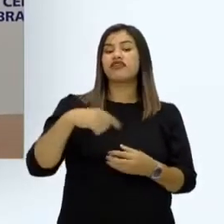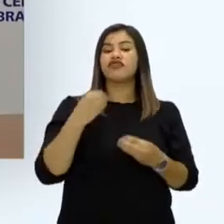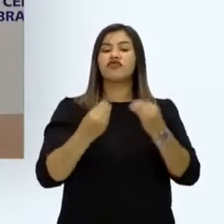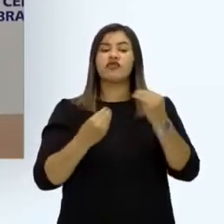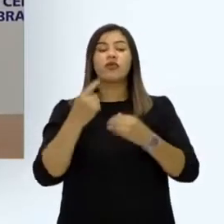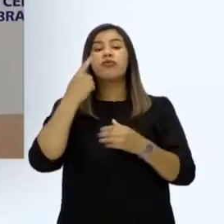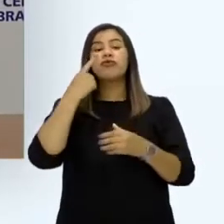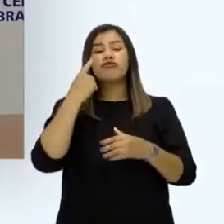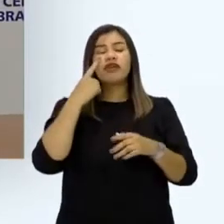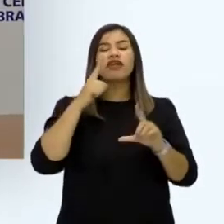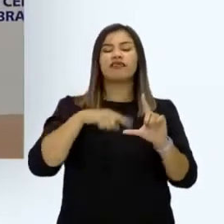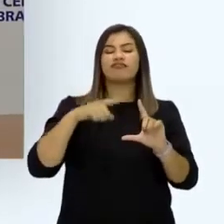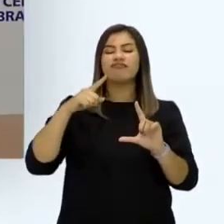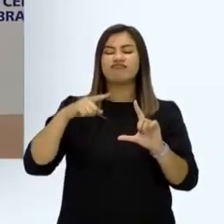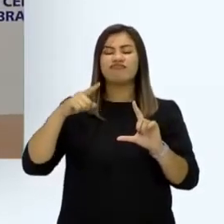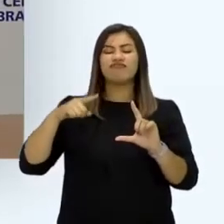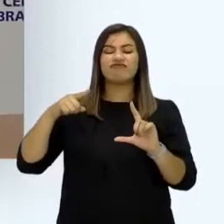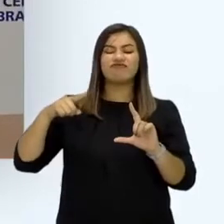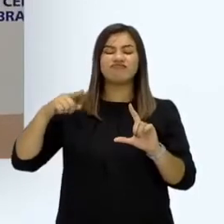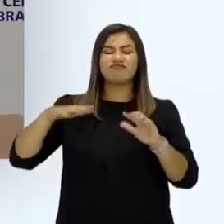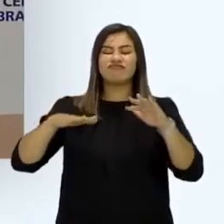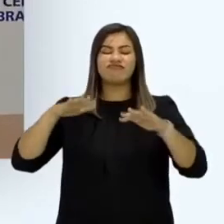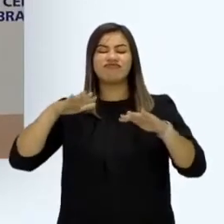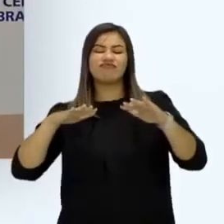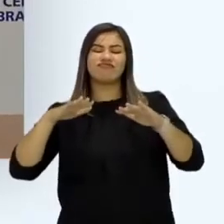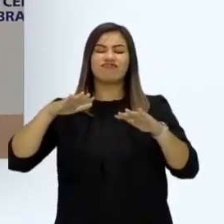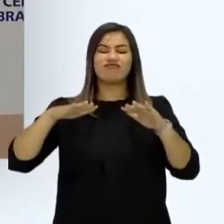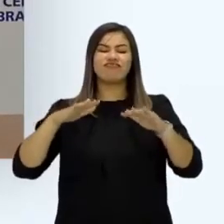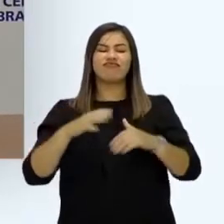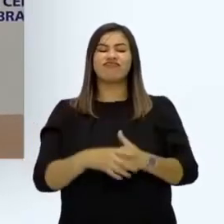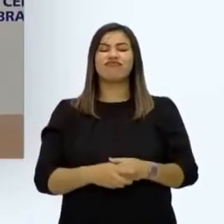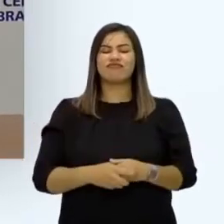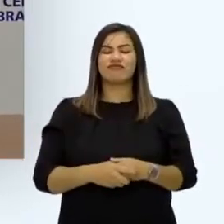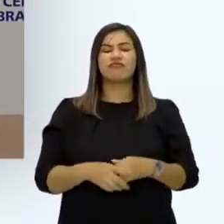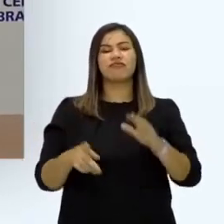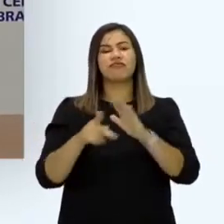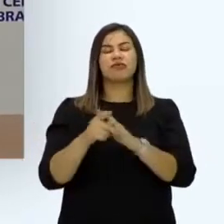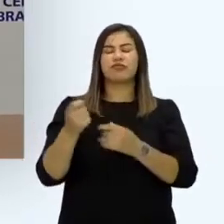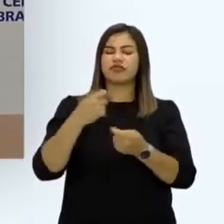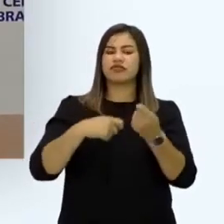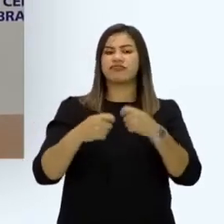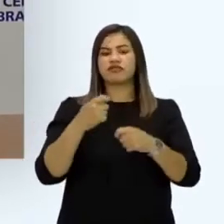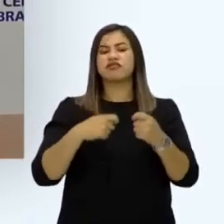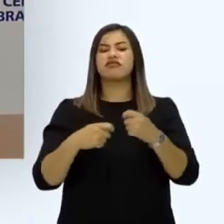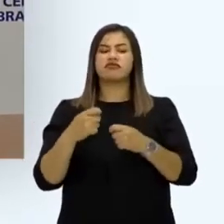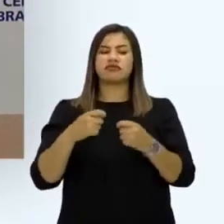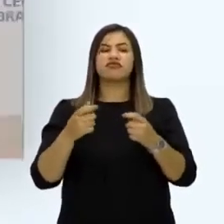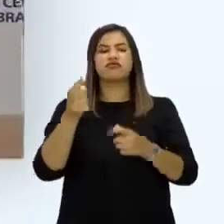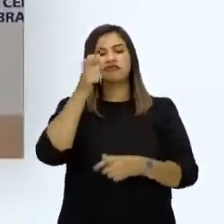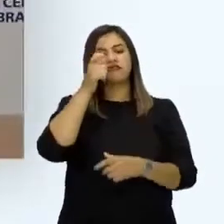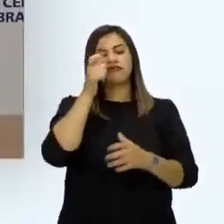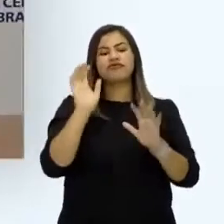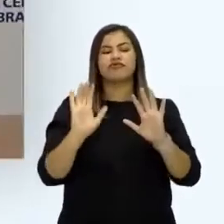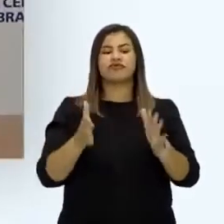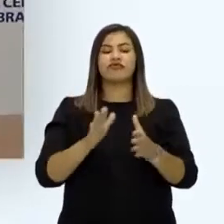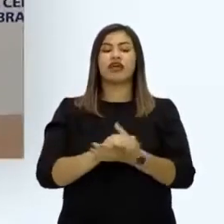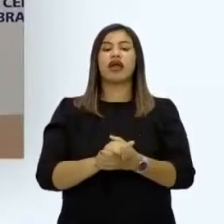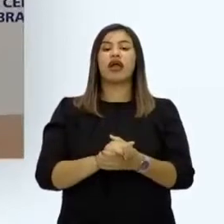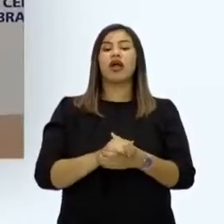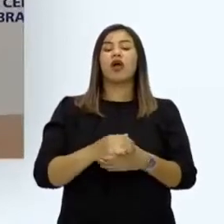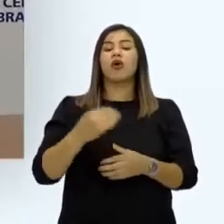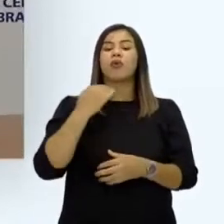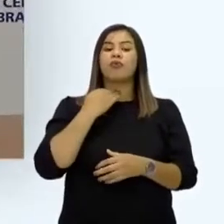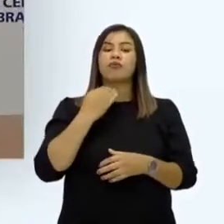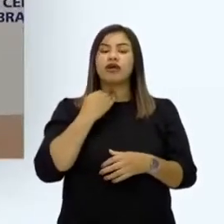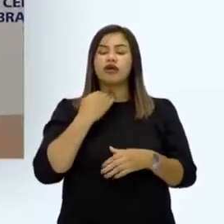oscilações no preço de ativos, como de fato já tem sido observado. O Banco Central está